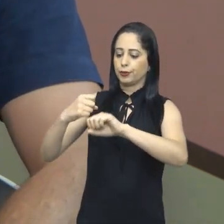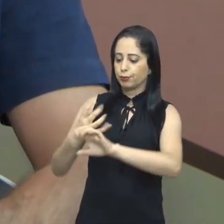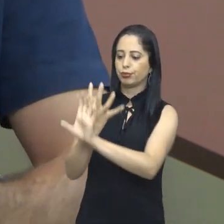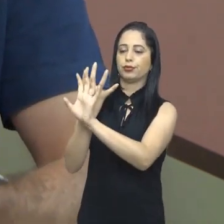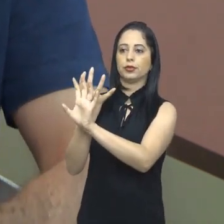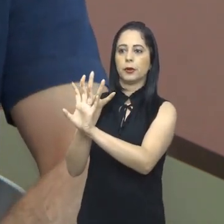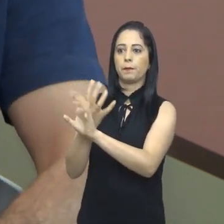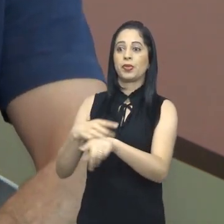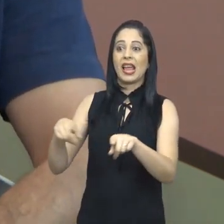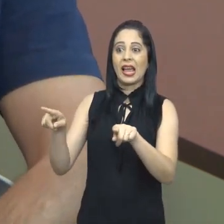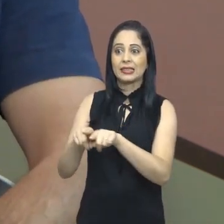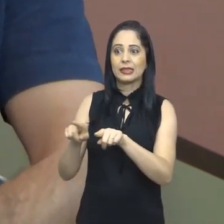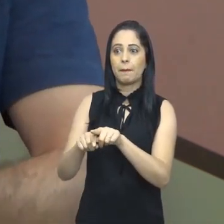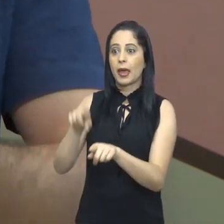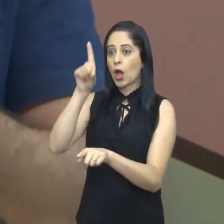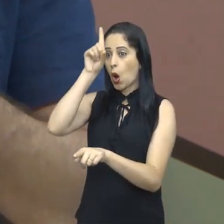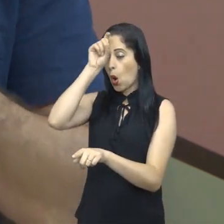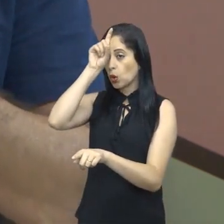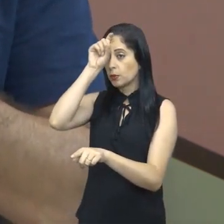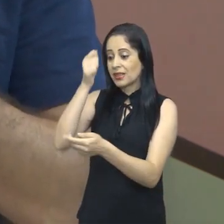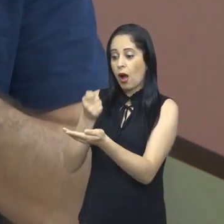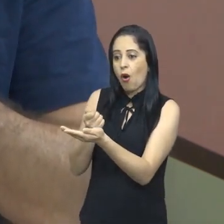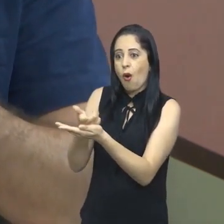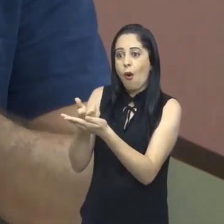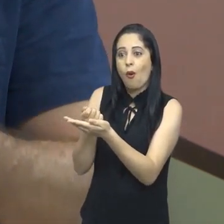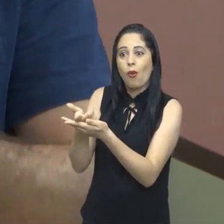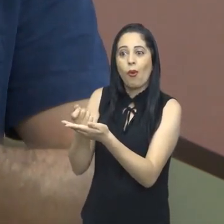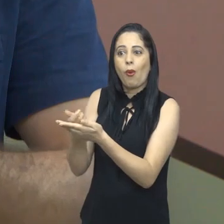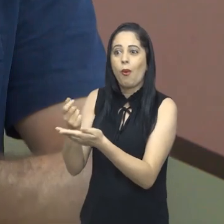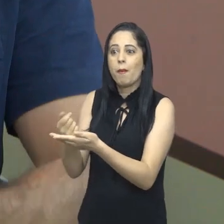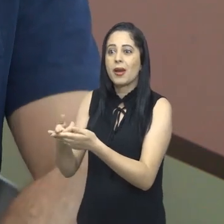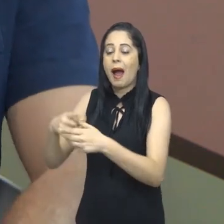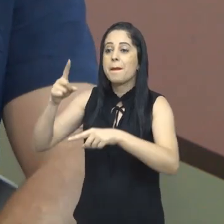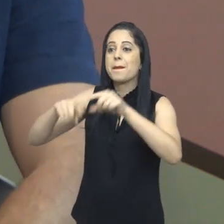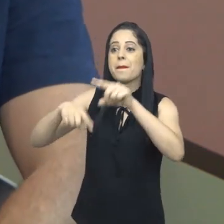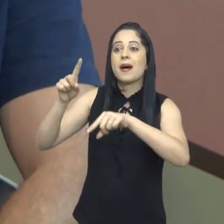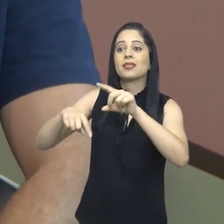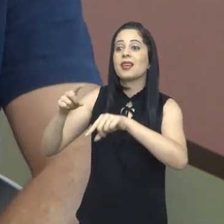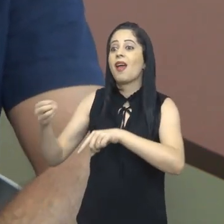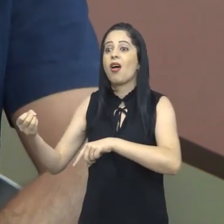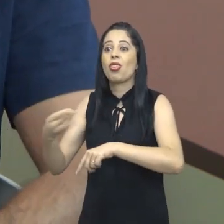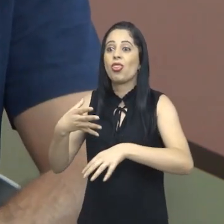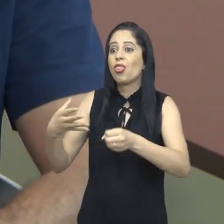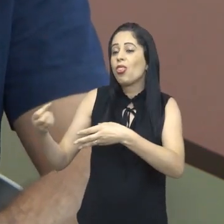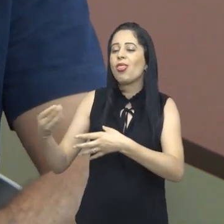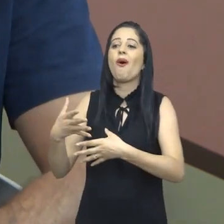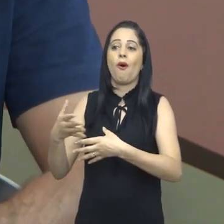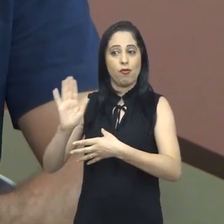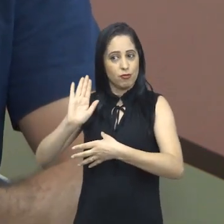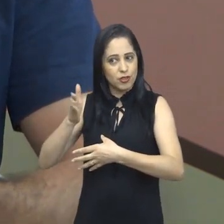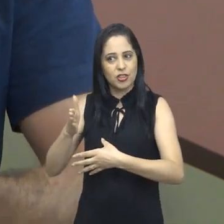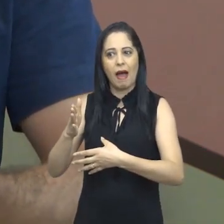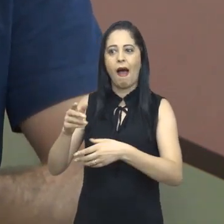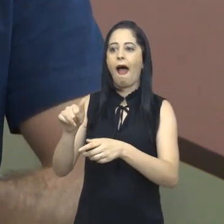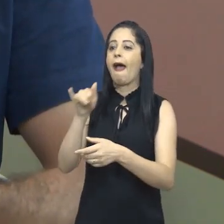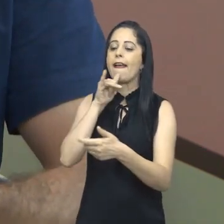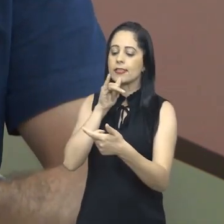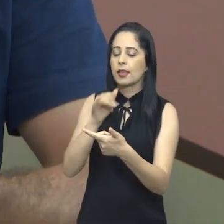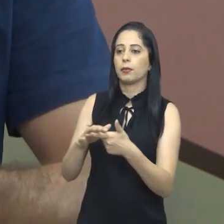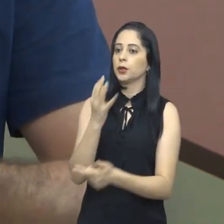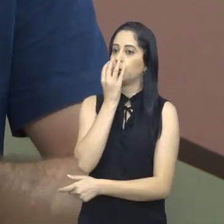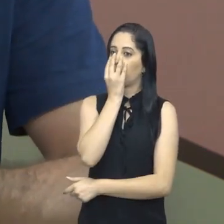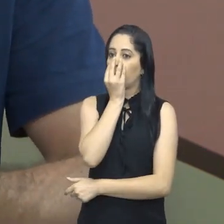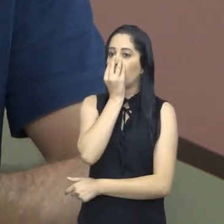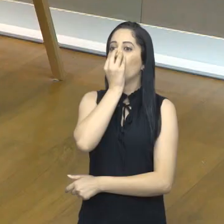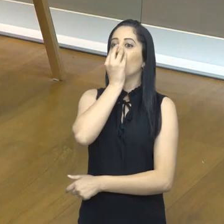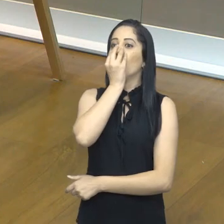UTIs que compraram equipamentos, já atualizaram seus equipamentos respiratórios antes dos pacientes chegarem, né? Então, ventiladores mecânicos,